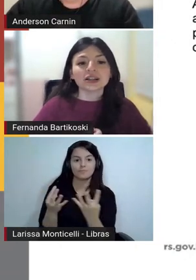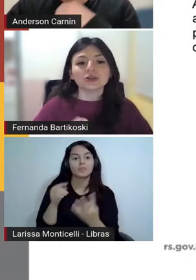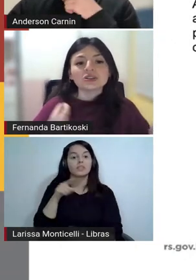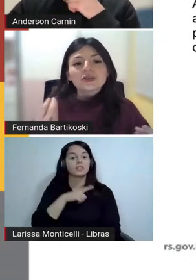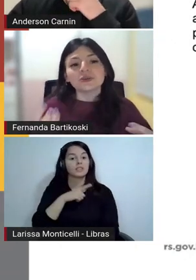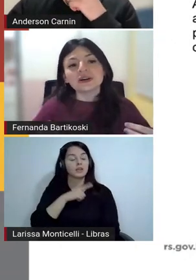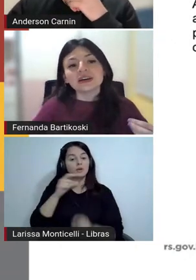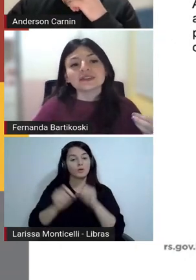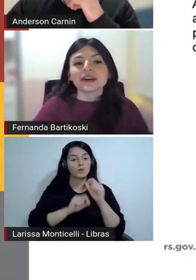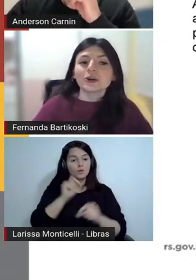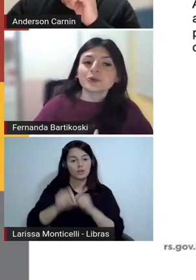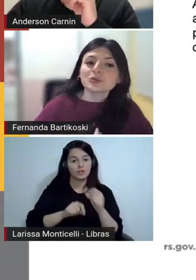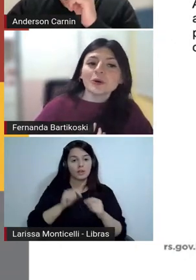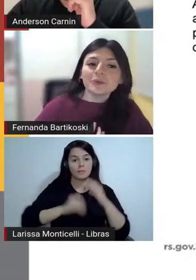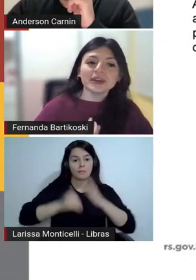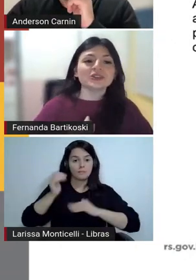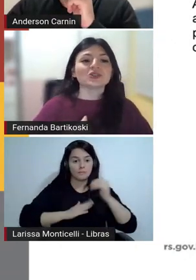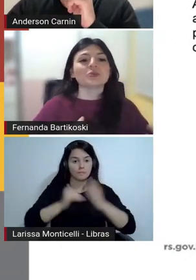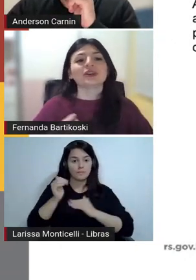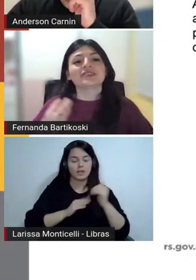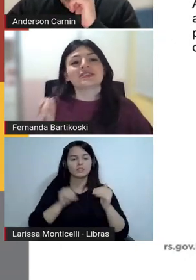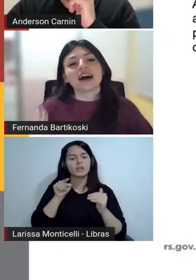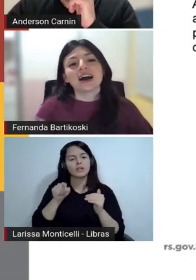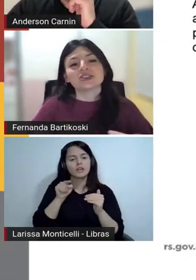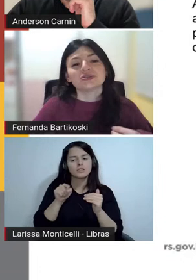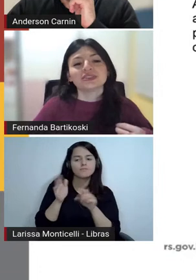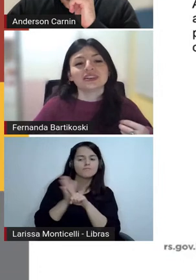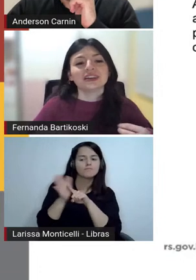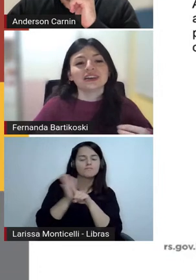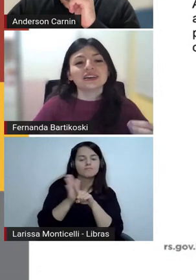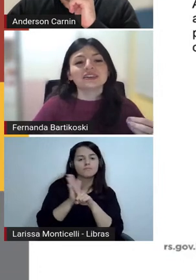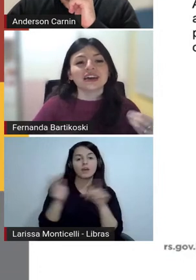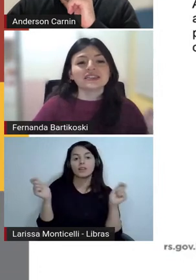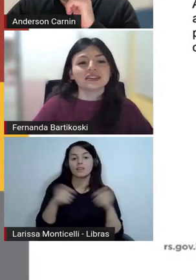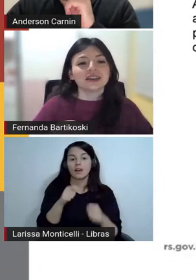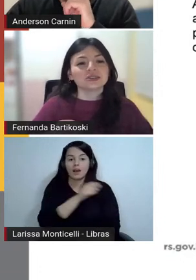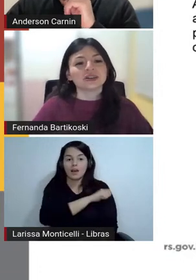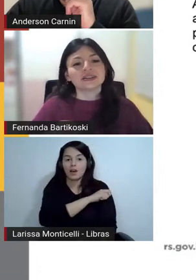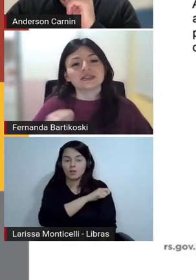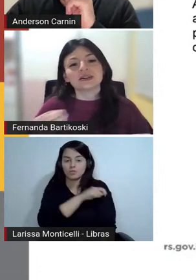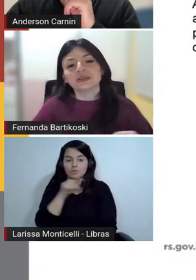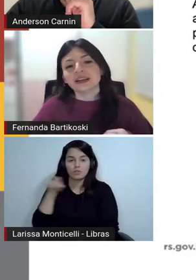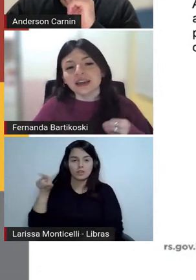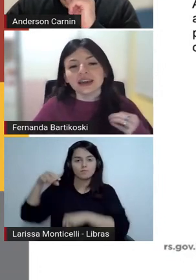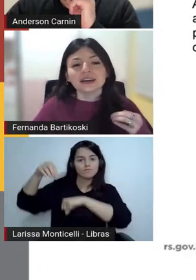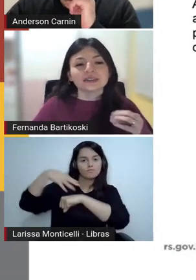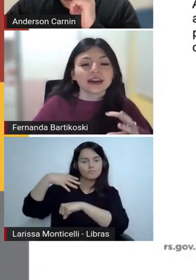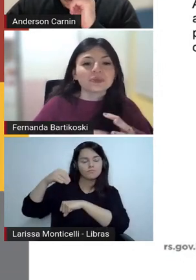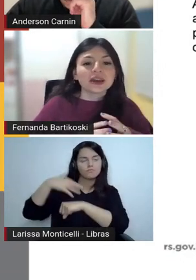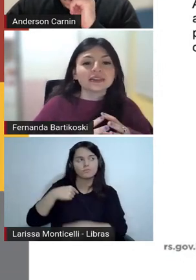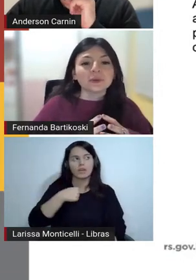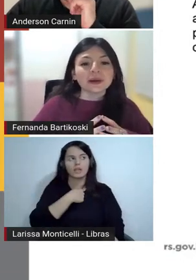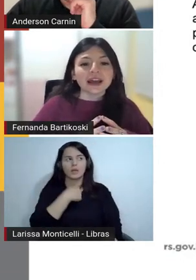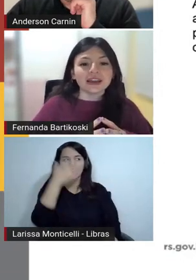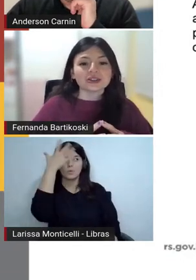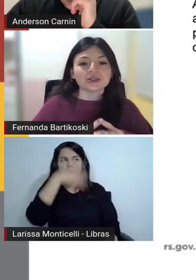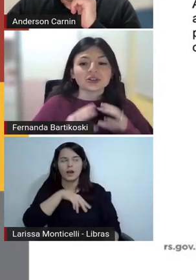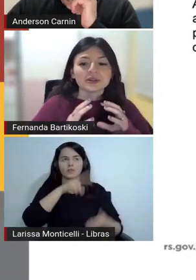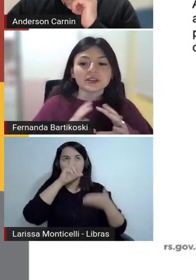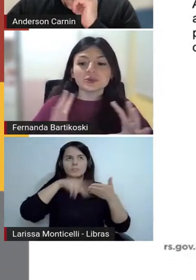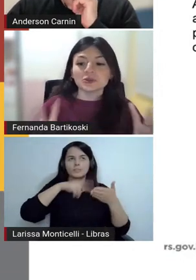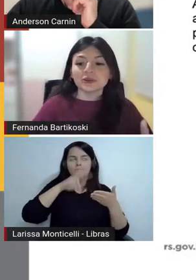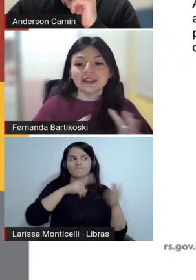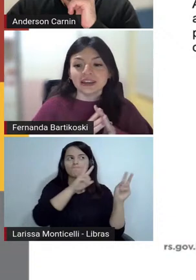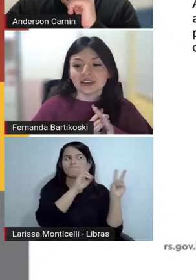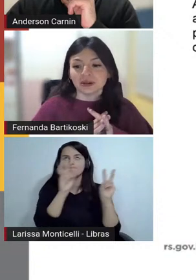em os alunos vão dar alguns palpites sobre o que eles acham que é esse texto que eles irão ler então para isso